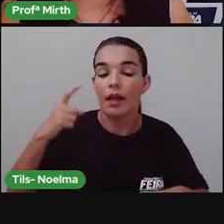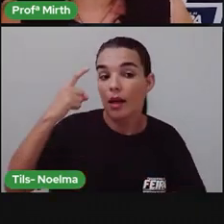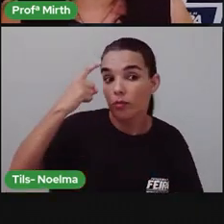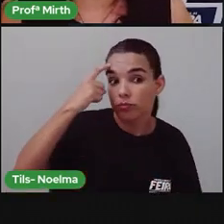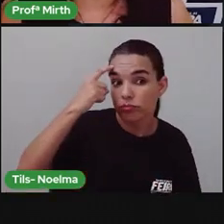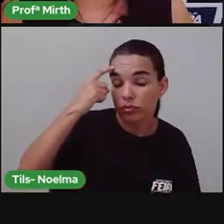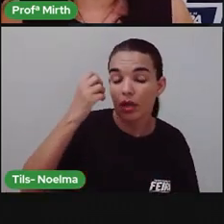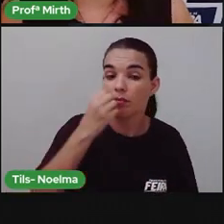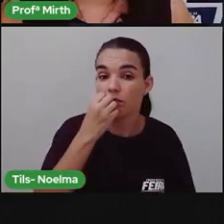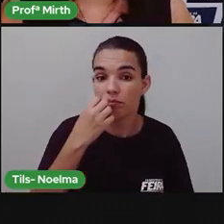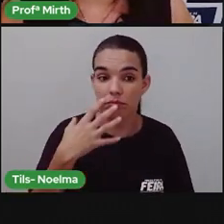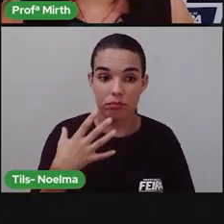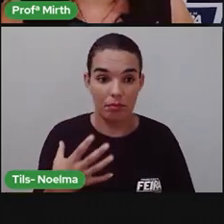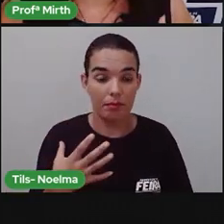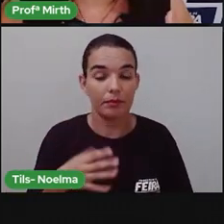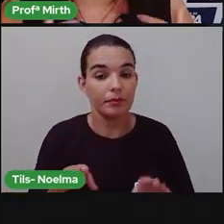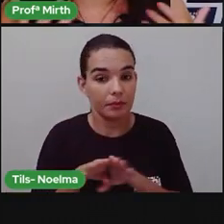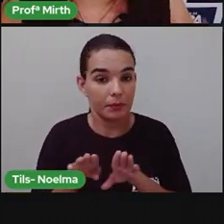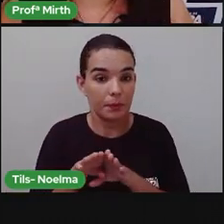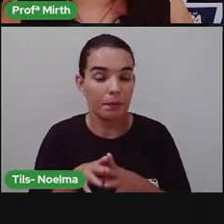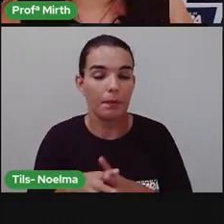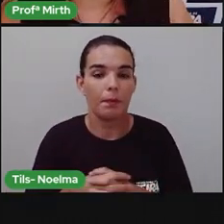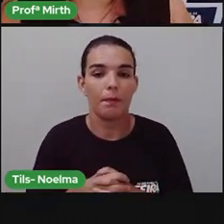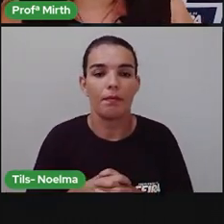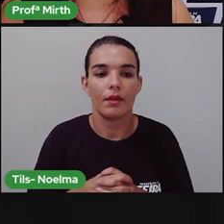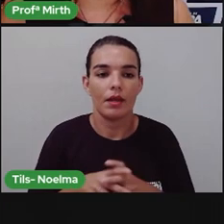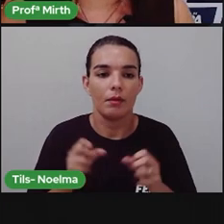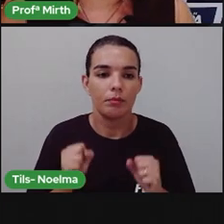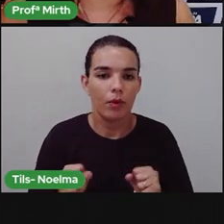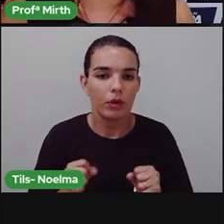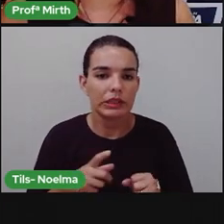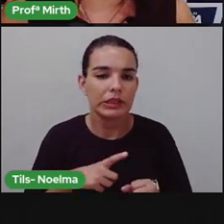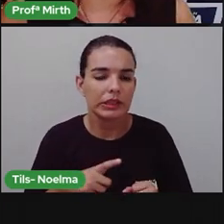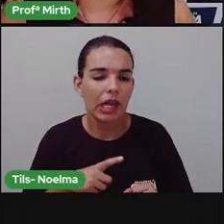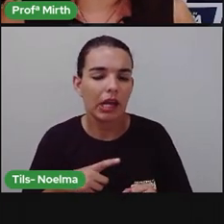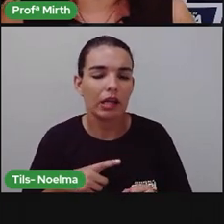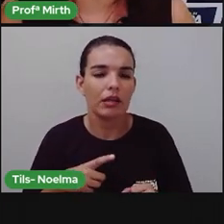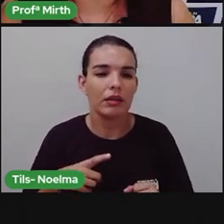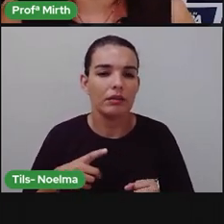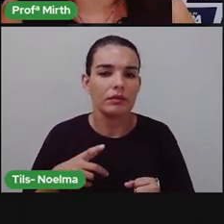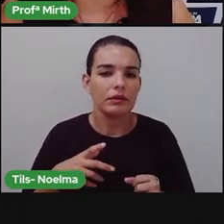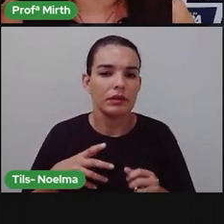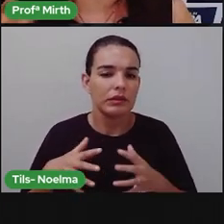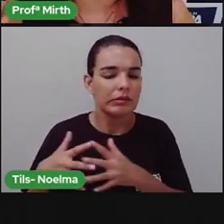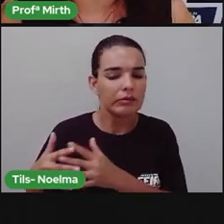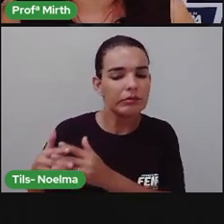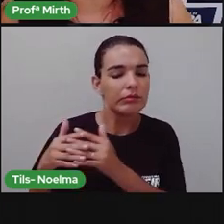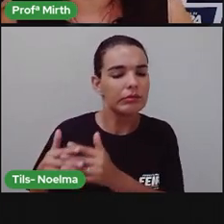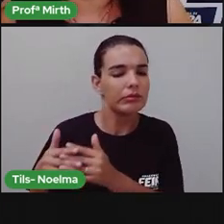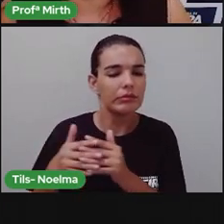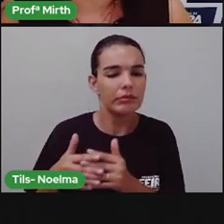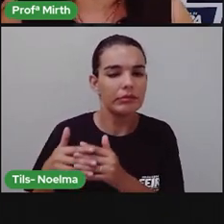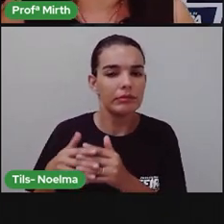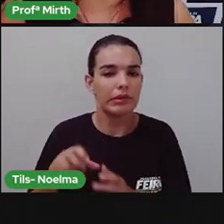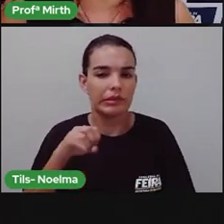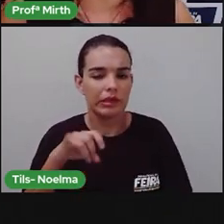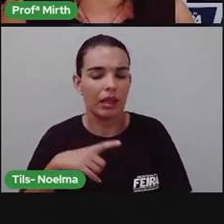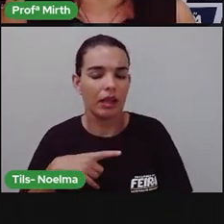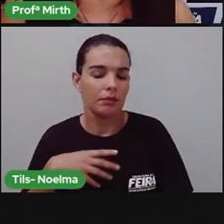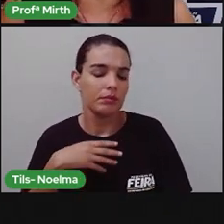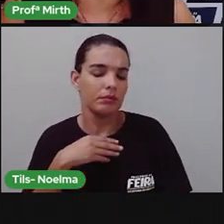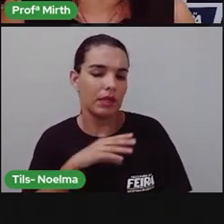psicológica, como certas coisas influenciaram na vida dessa pessoa, sejam elas de derrota,